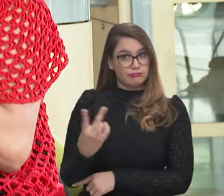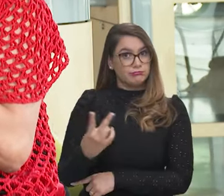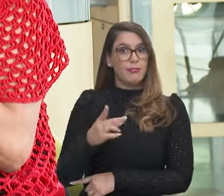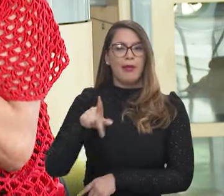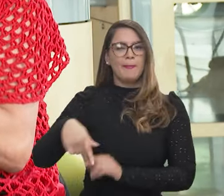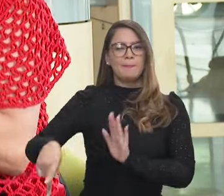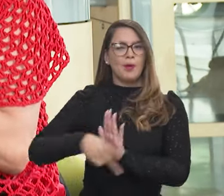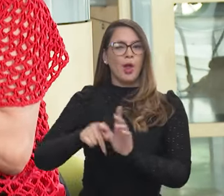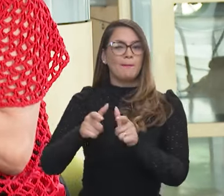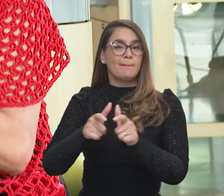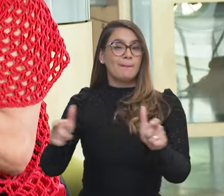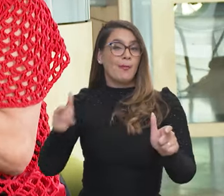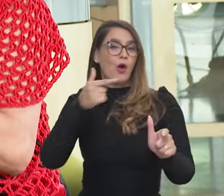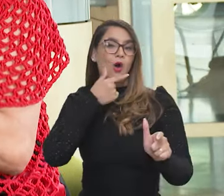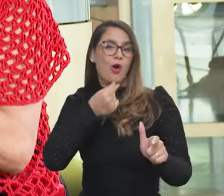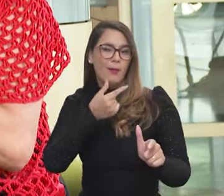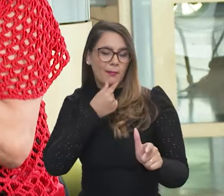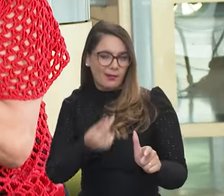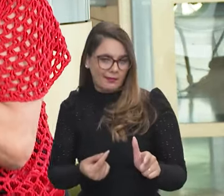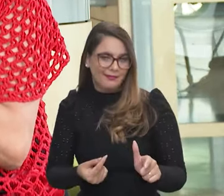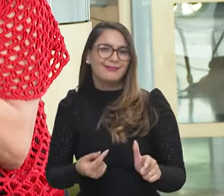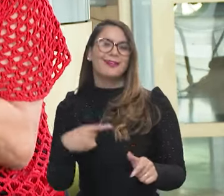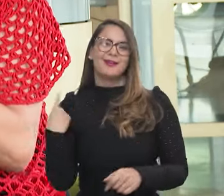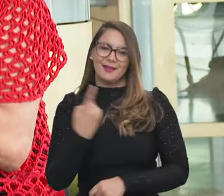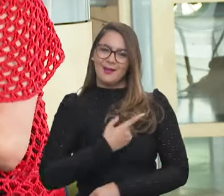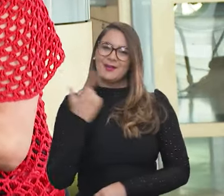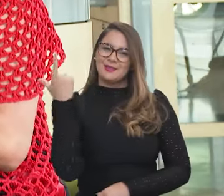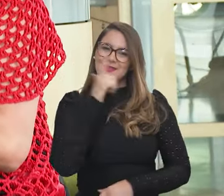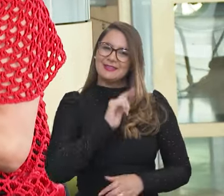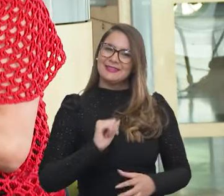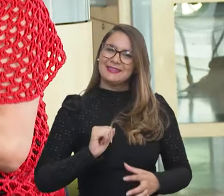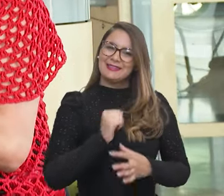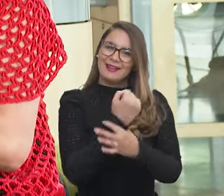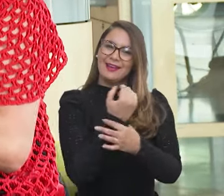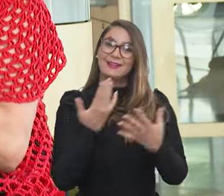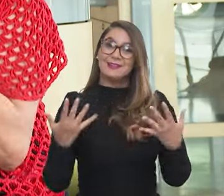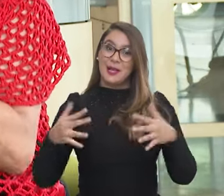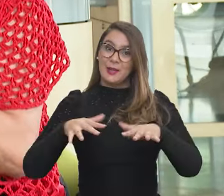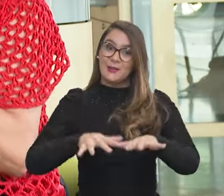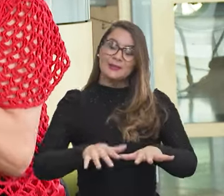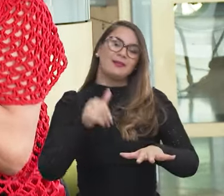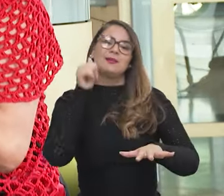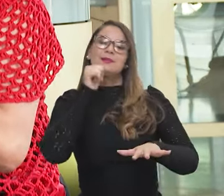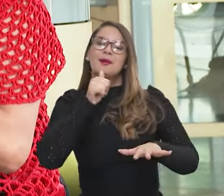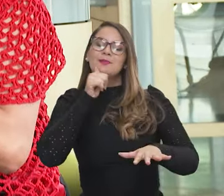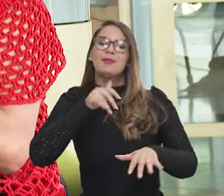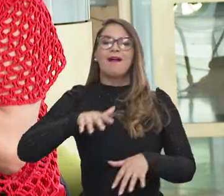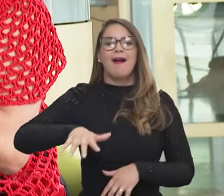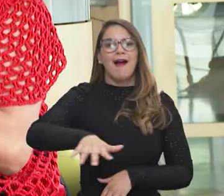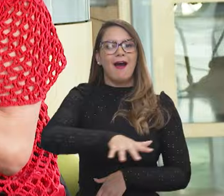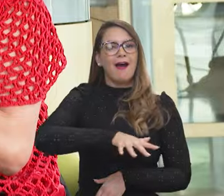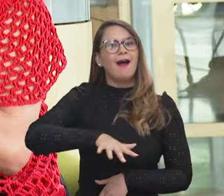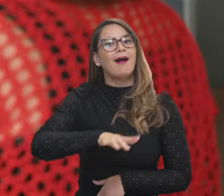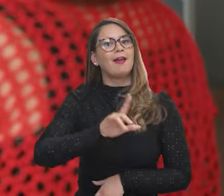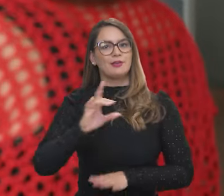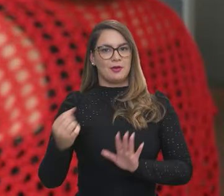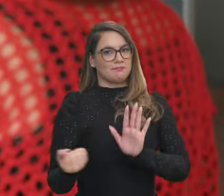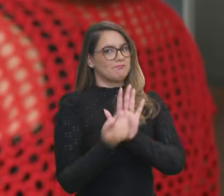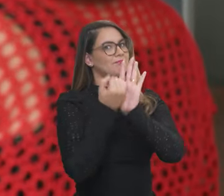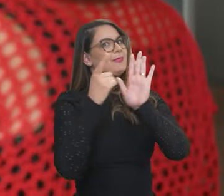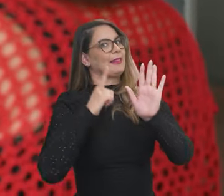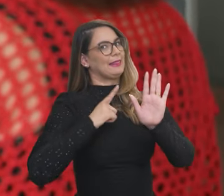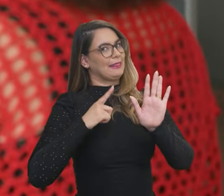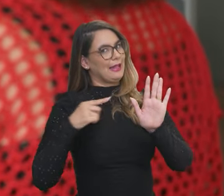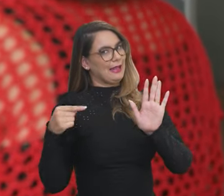áreas muito masculinas ainda. E a gente poder, portanto, garantir a inclusão das mulheres em áreas... Que já vem se